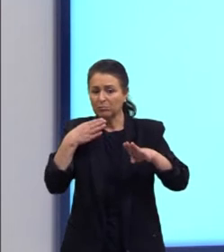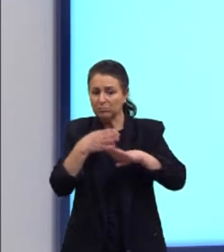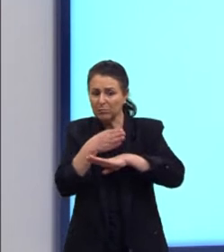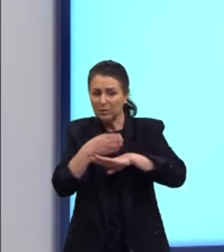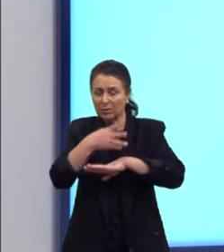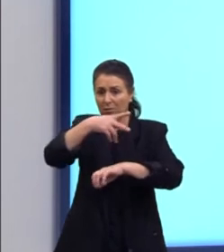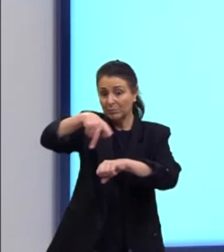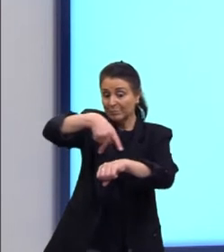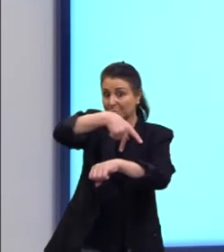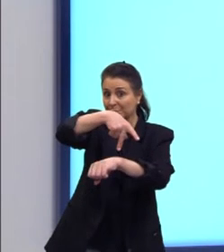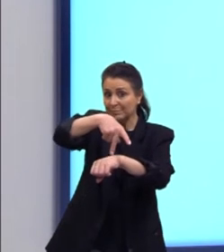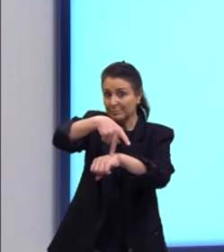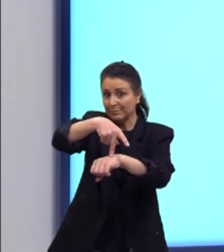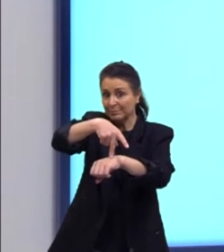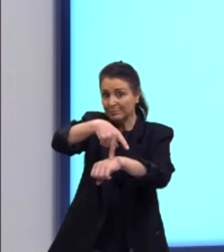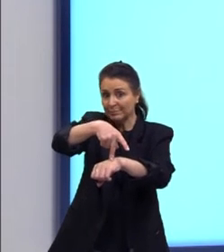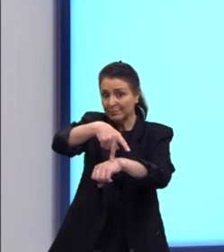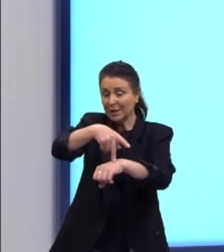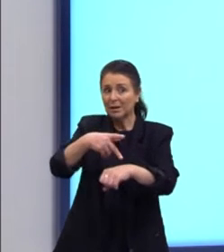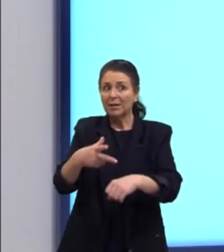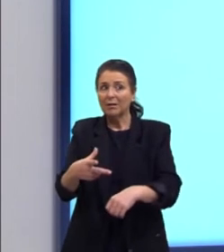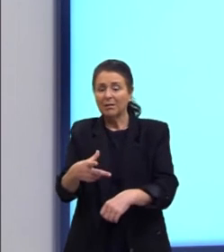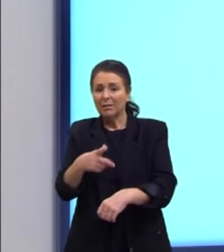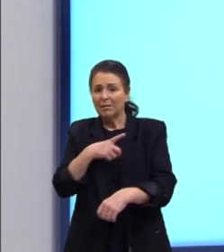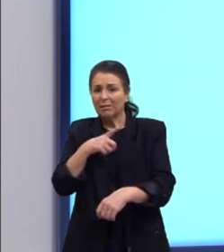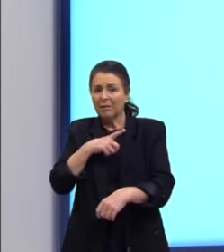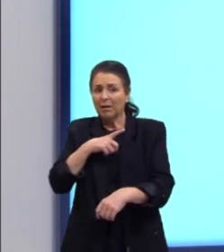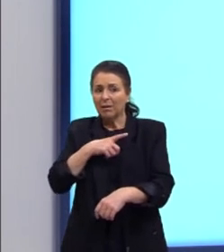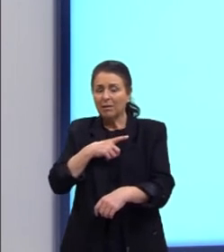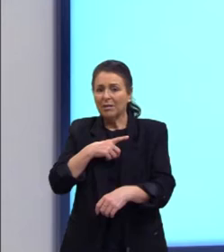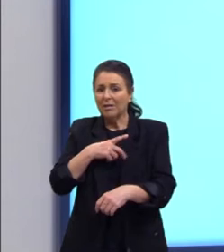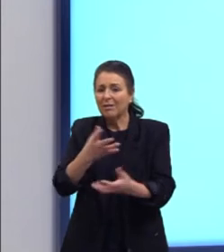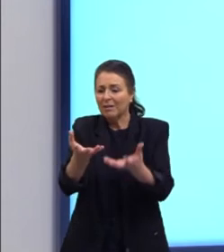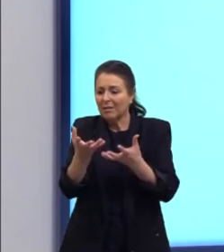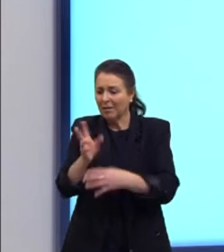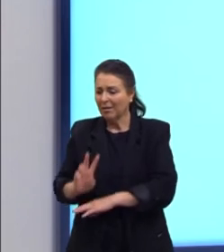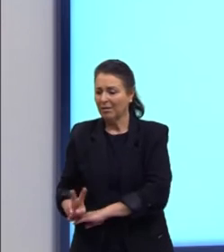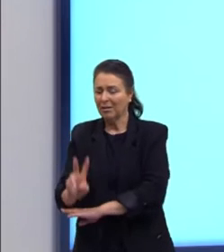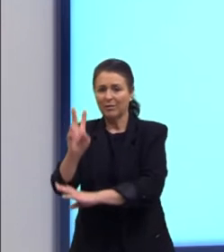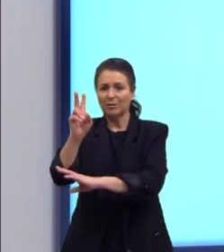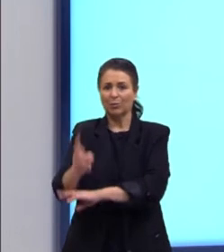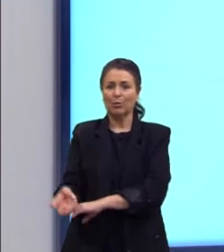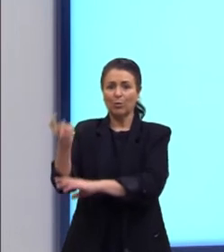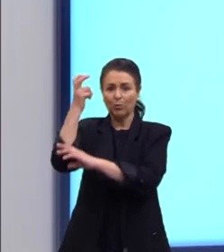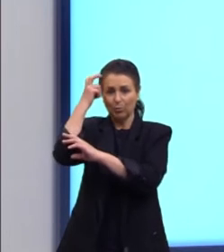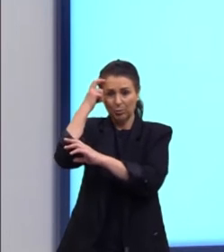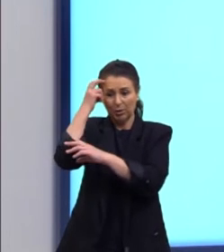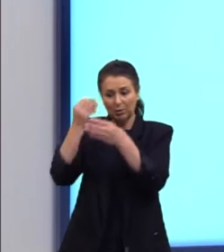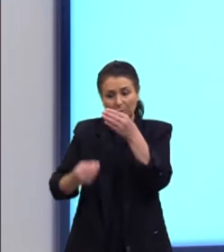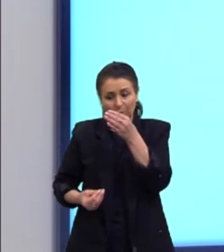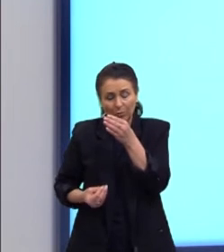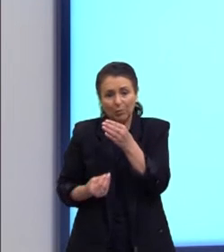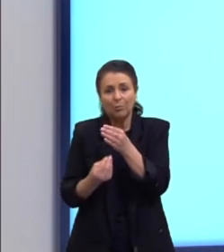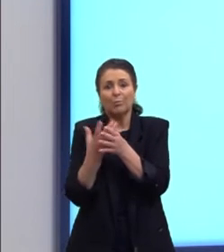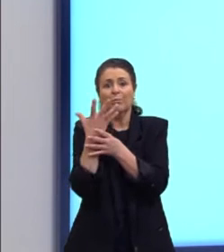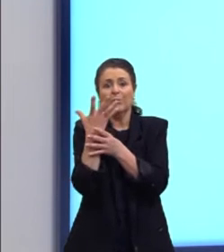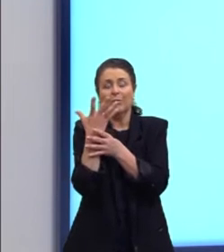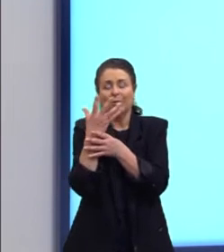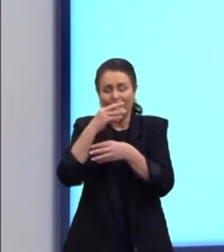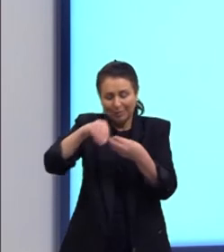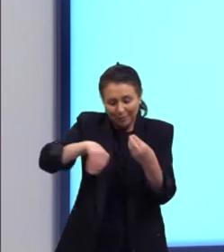países procura, de certa forma, a valorização dessa cultura que nasceu dessa mistura. Certo?